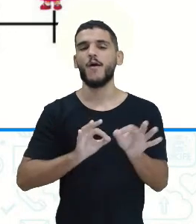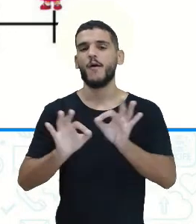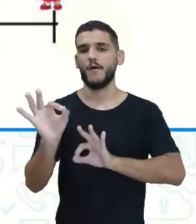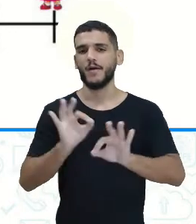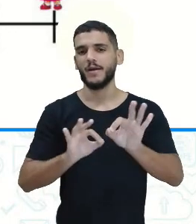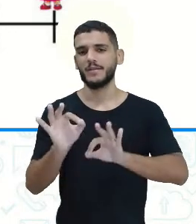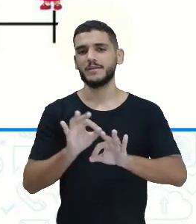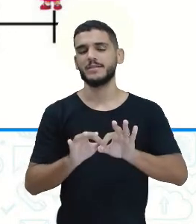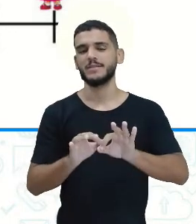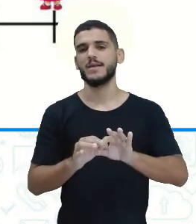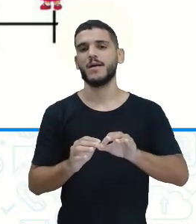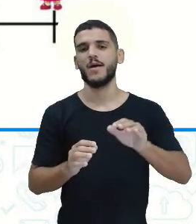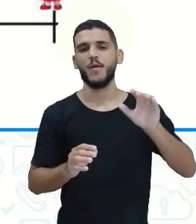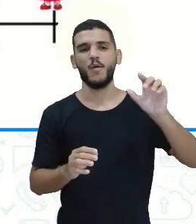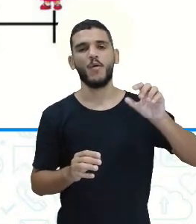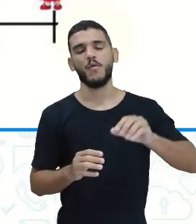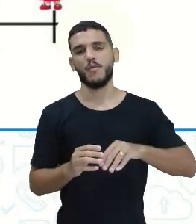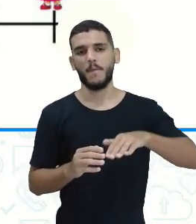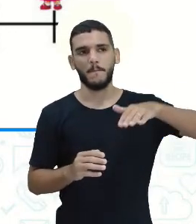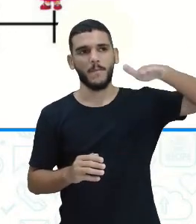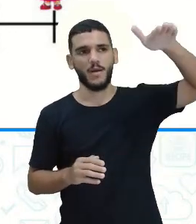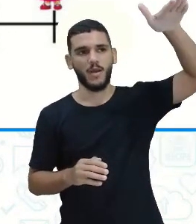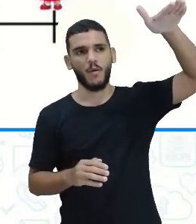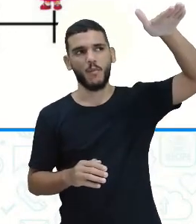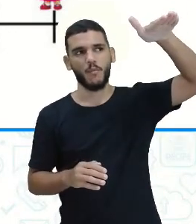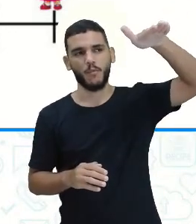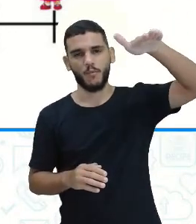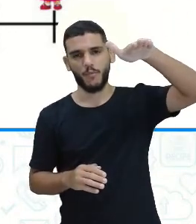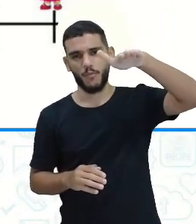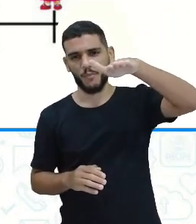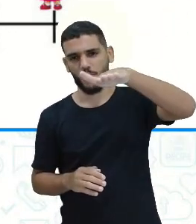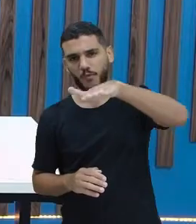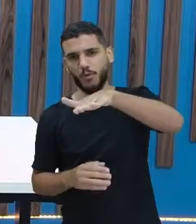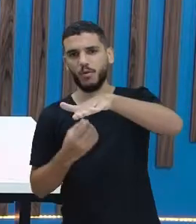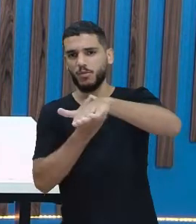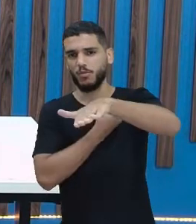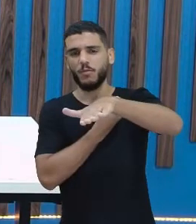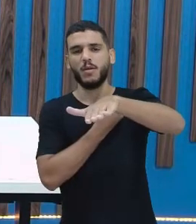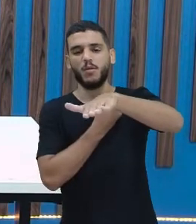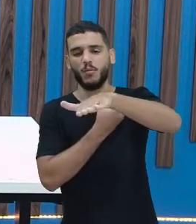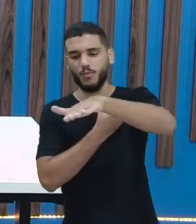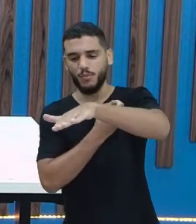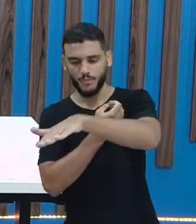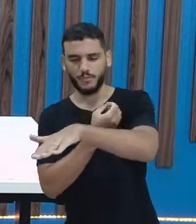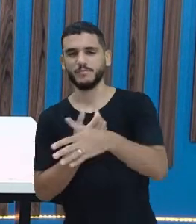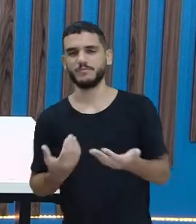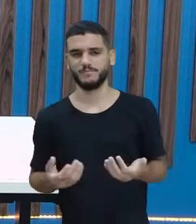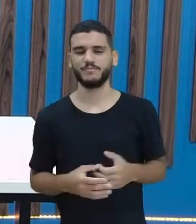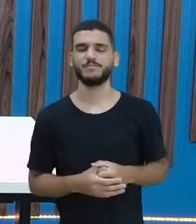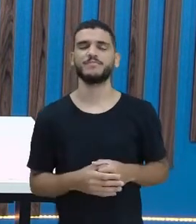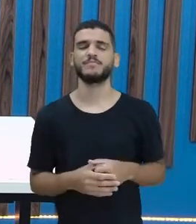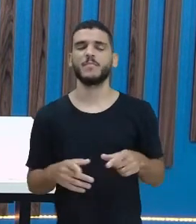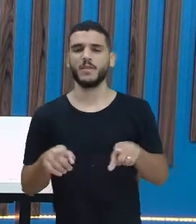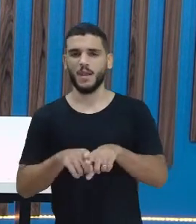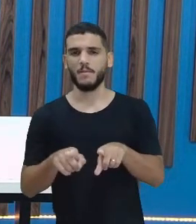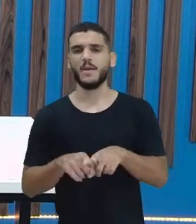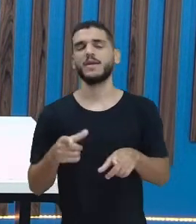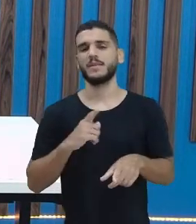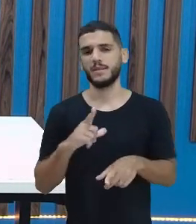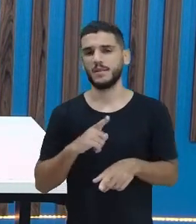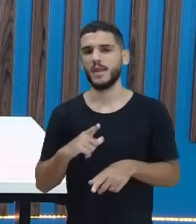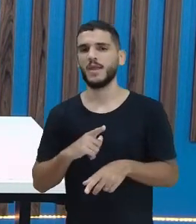ordem decrescente, tá certo? Porque é do maior para o menor. Mas existe a ordem crescente que é organizar os números do